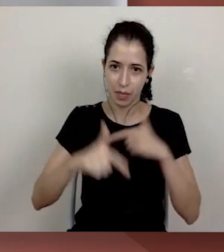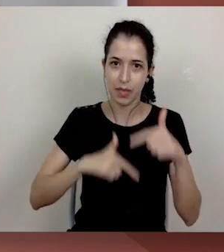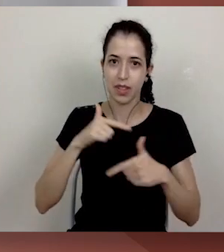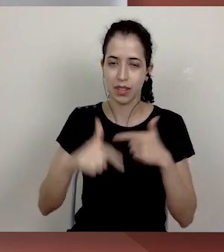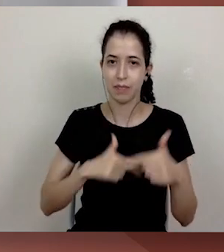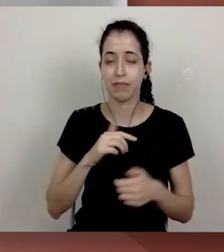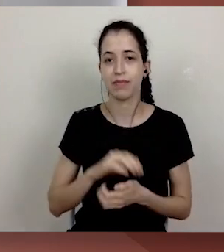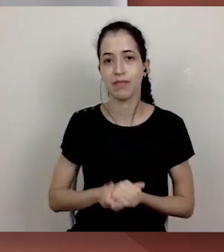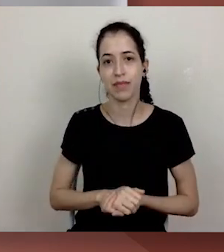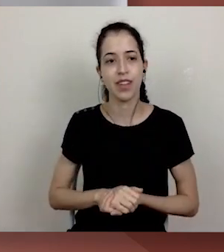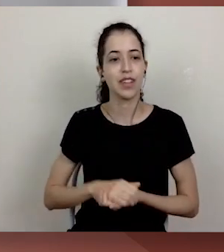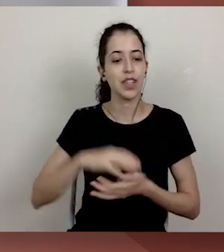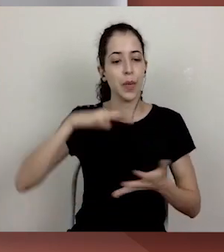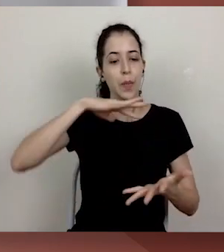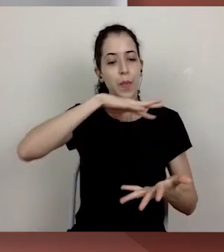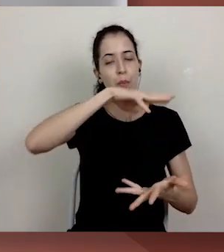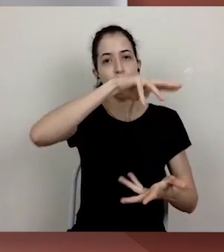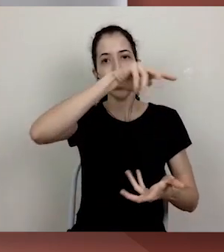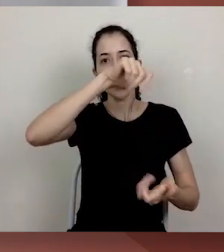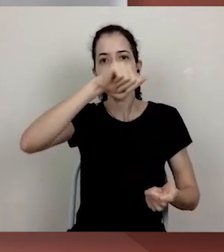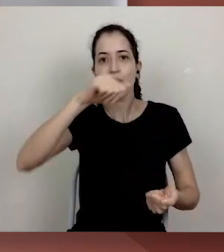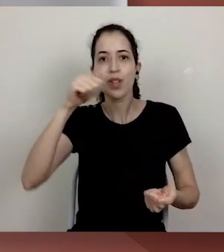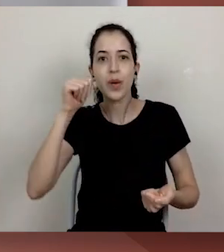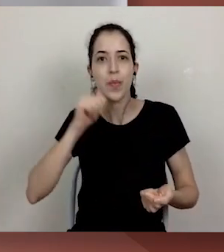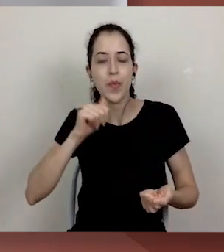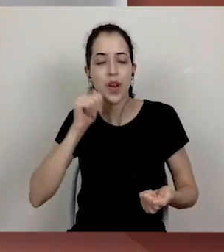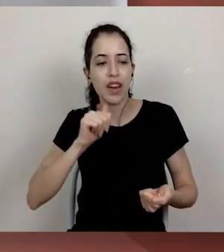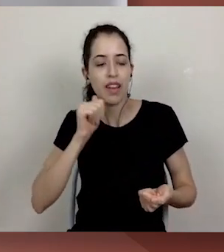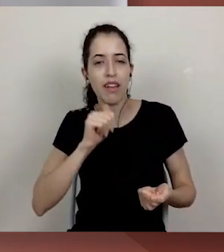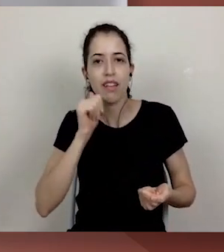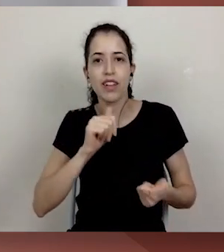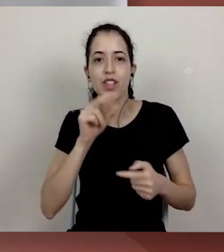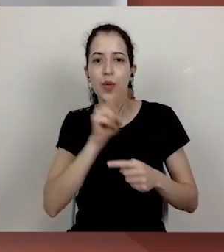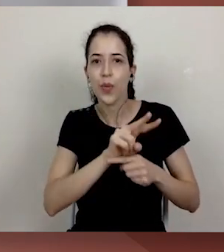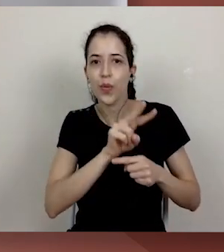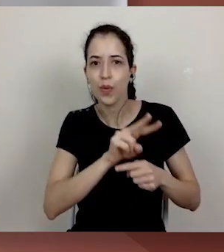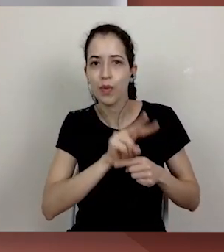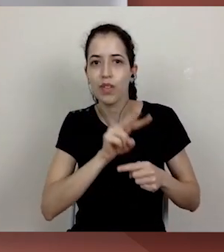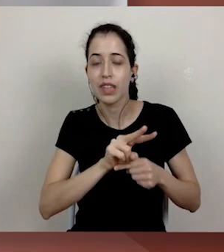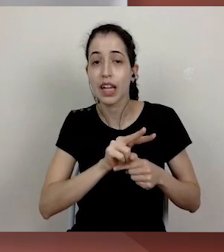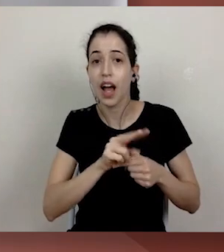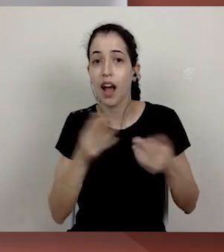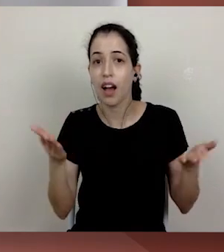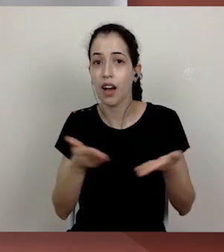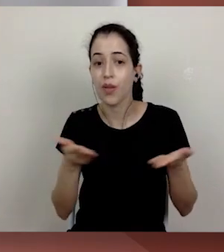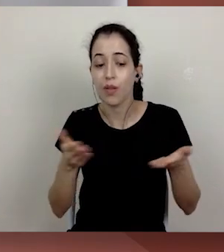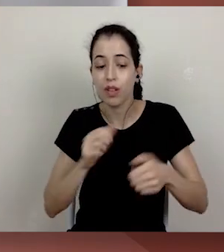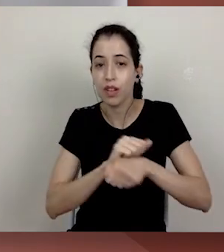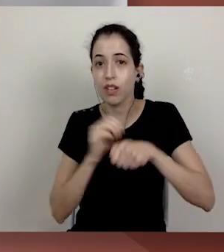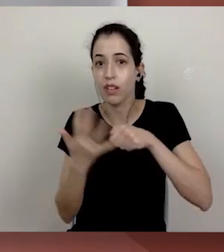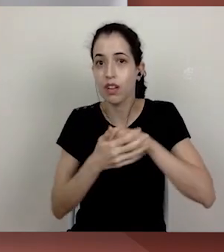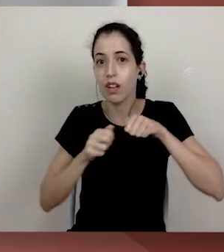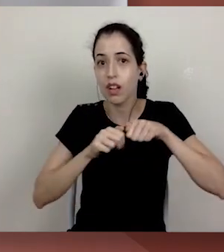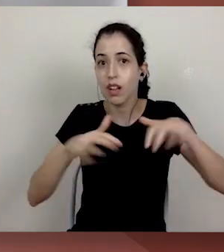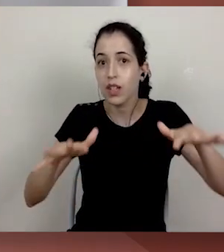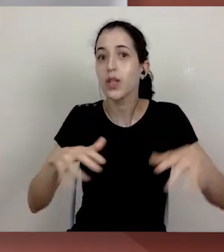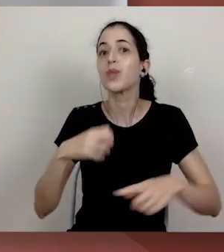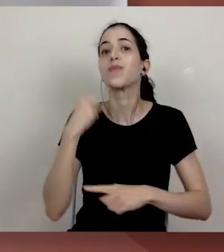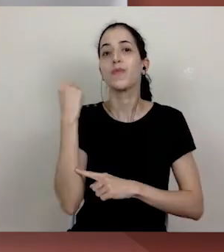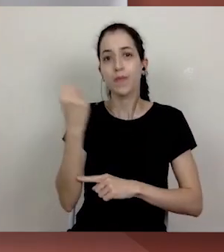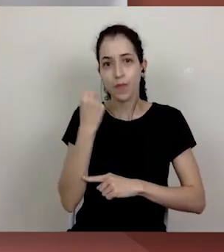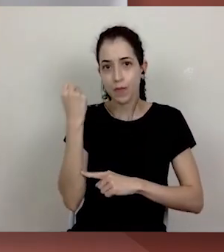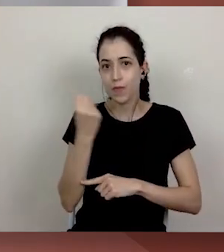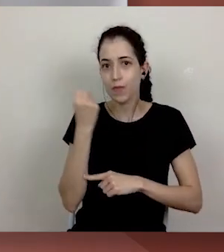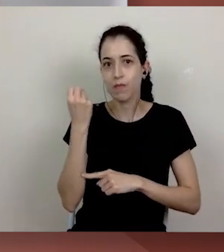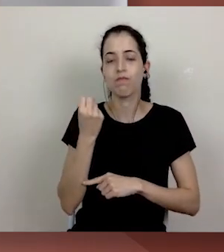cuidado feminino, ele fica mais agudo agora com a pandemia. Muitas mulheres na